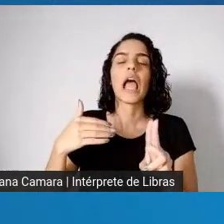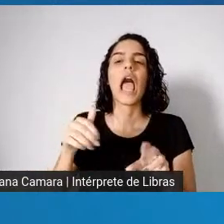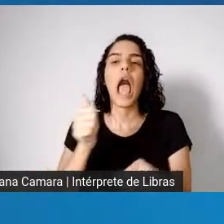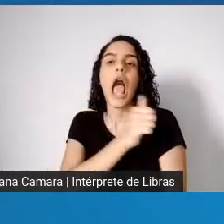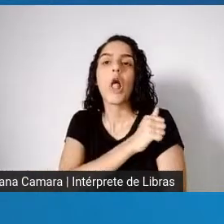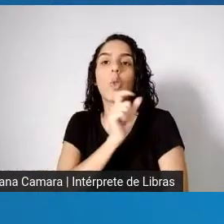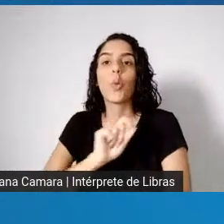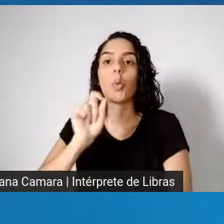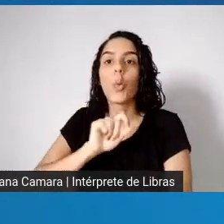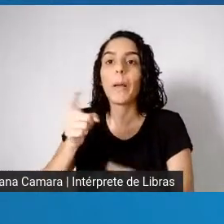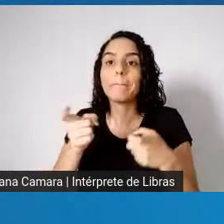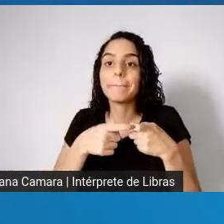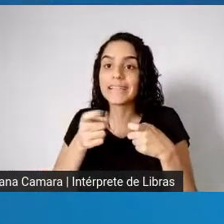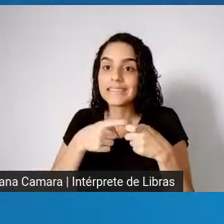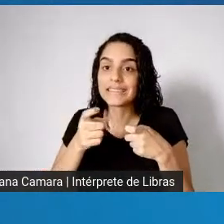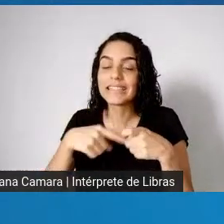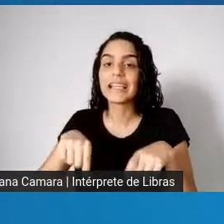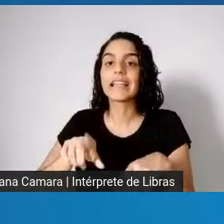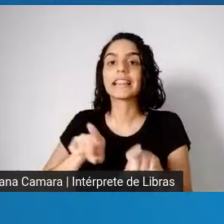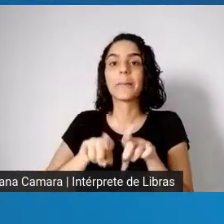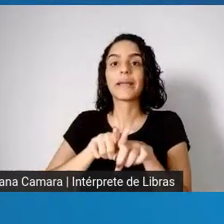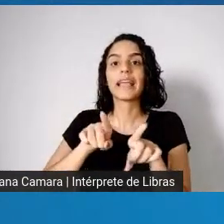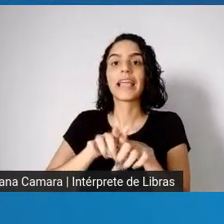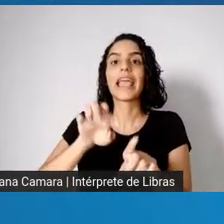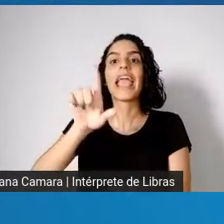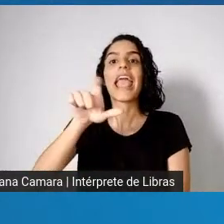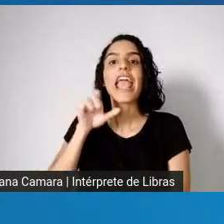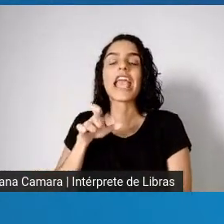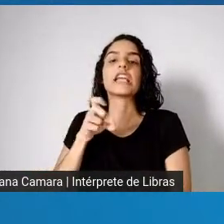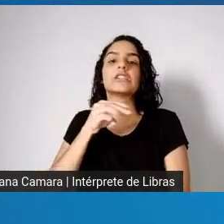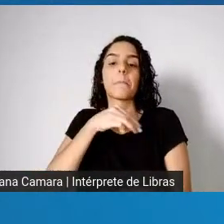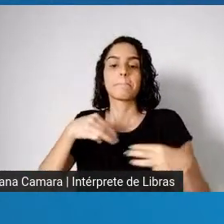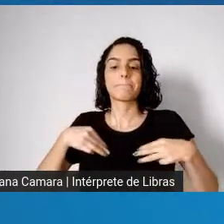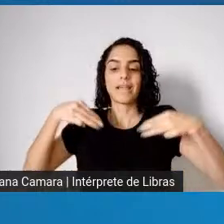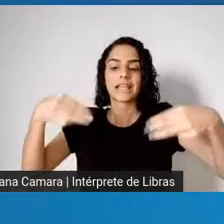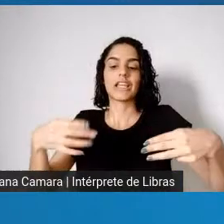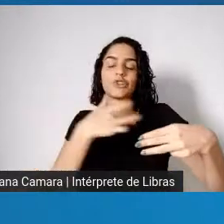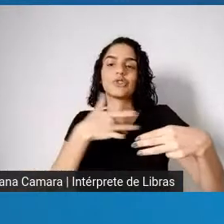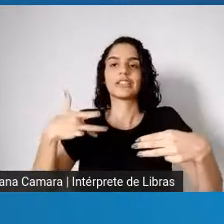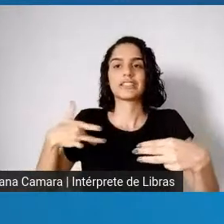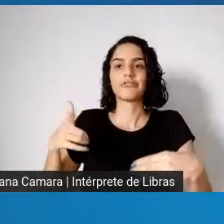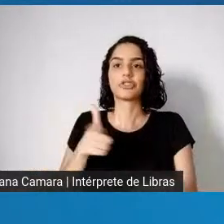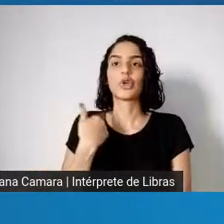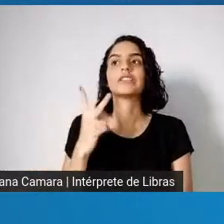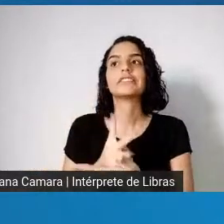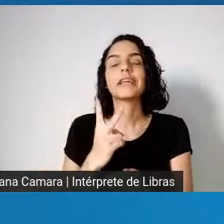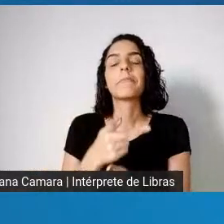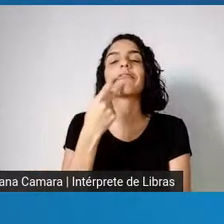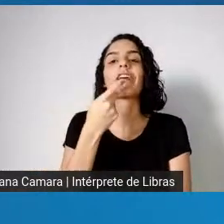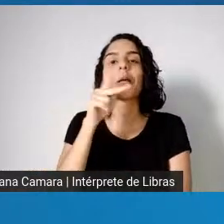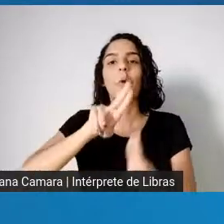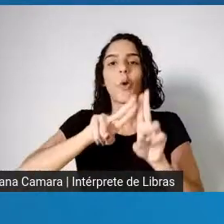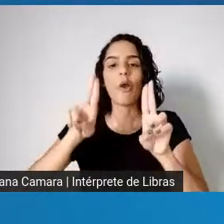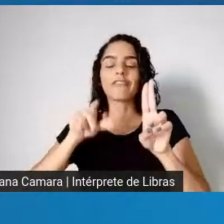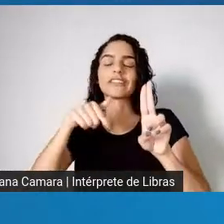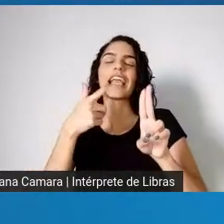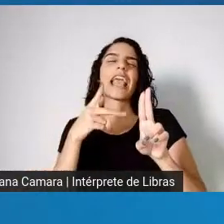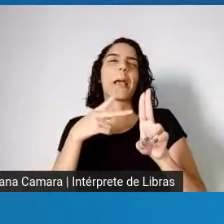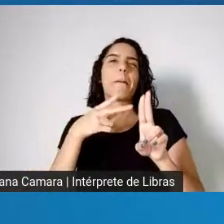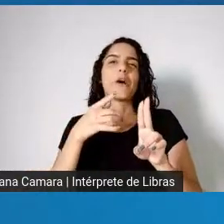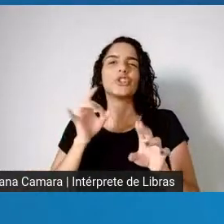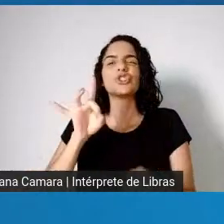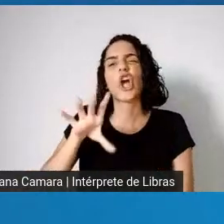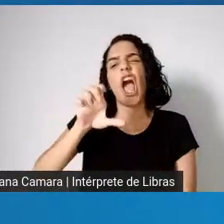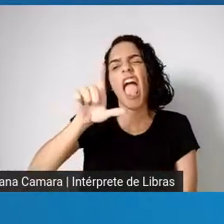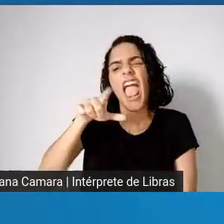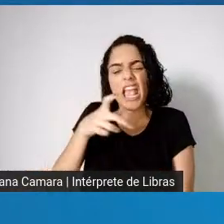e ex-ministro da Saúde, e nós aqui na UFRJ costumamos dizer, não só ex-ministro, melhor ministro da Saúde que nós já